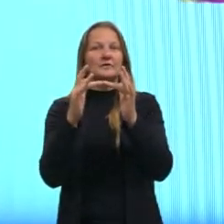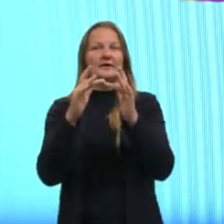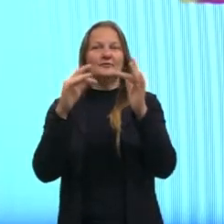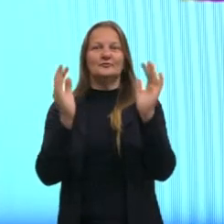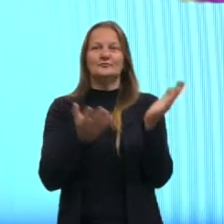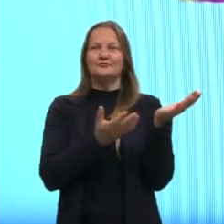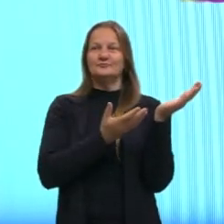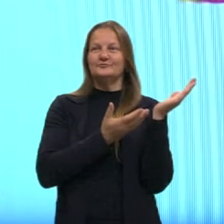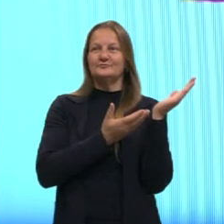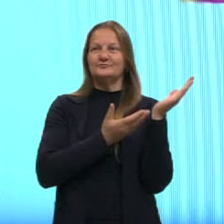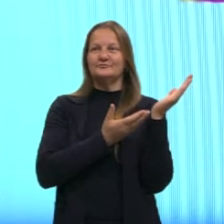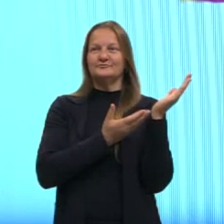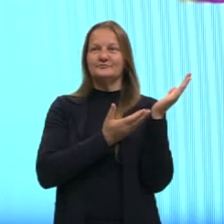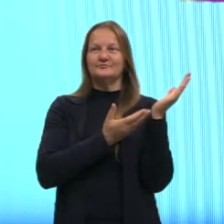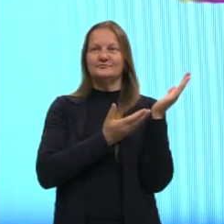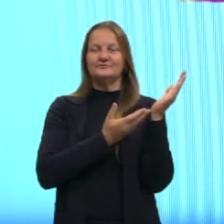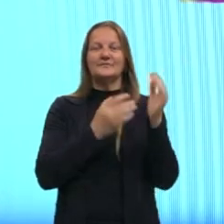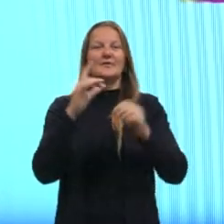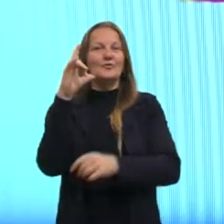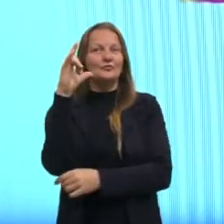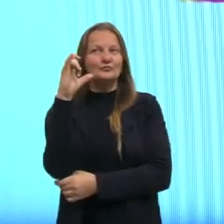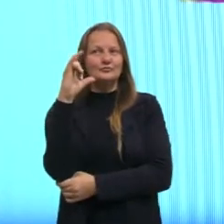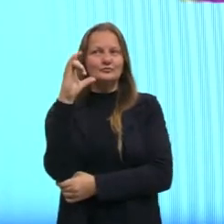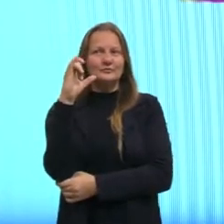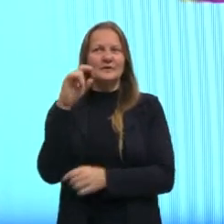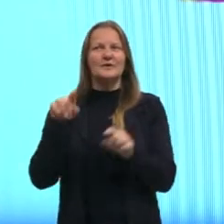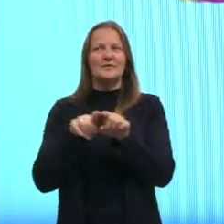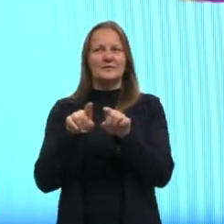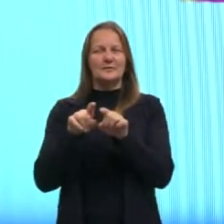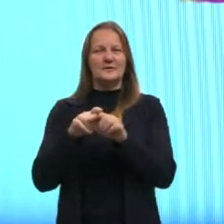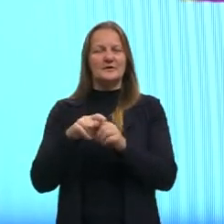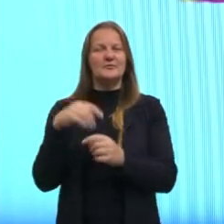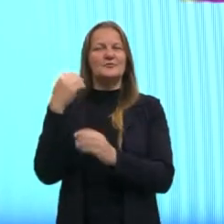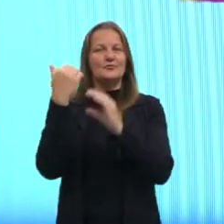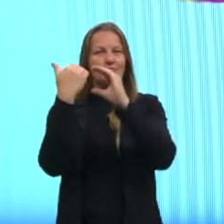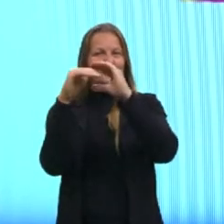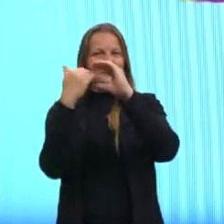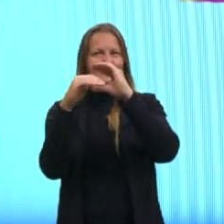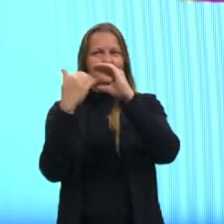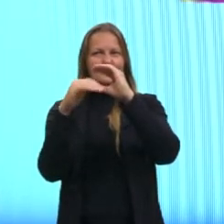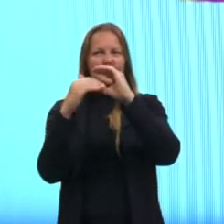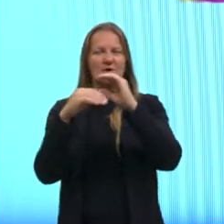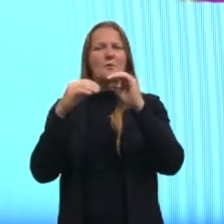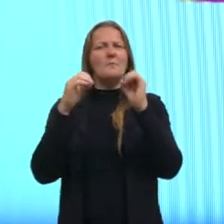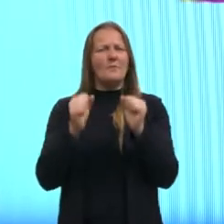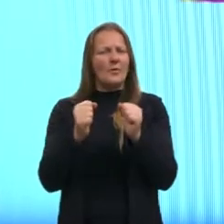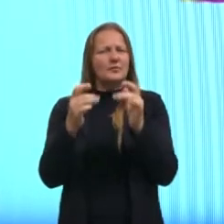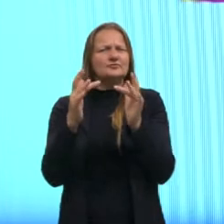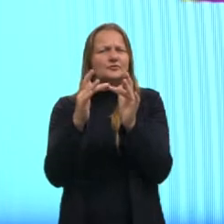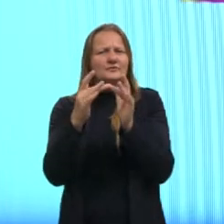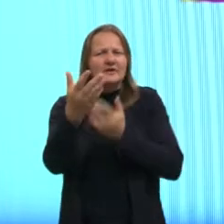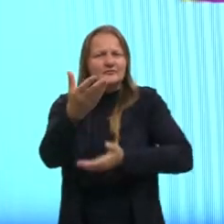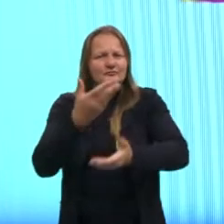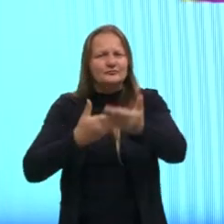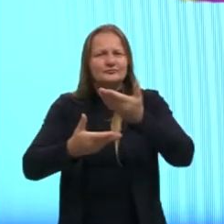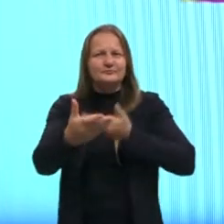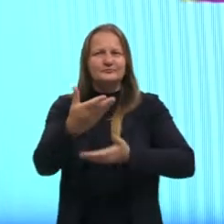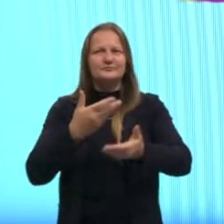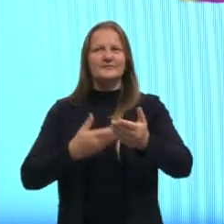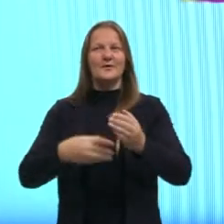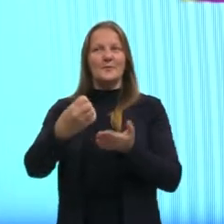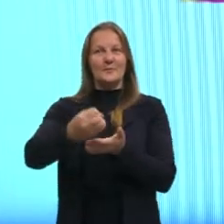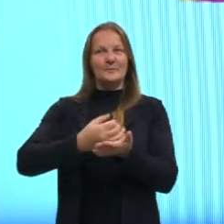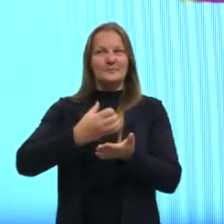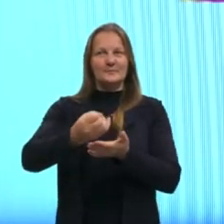encontram o meu Instagram e o meu e-mail educar. Então, vocês podem entrar em contato, vocês podem me mandar